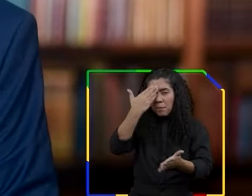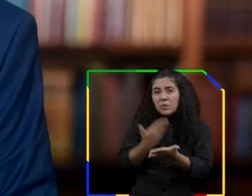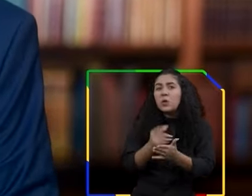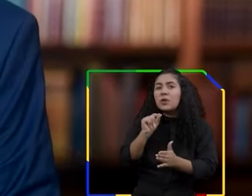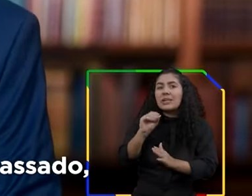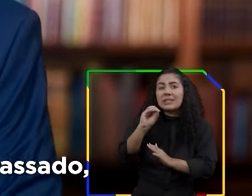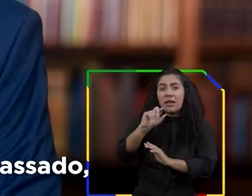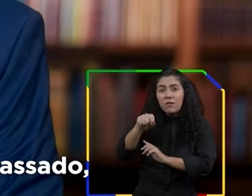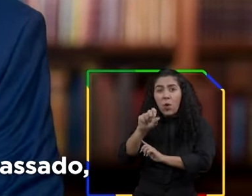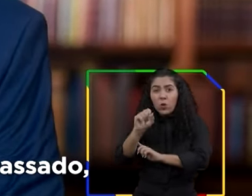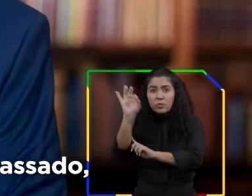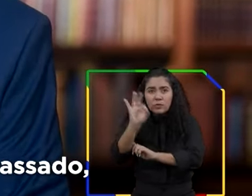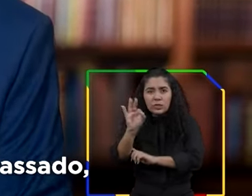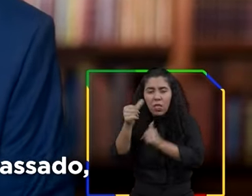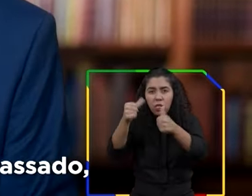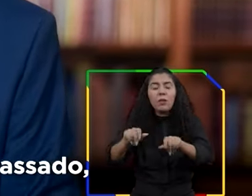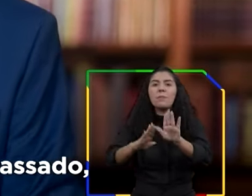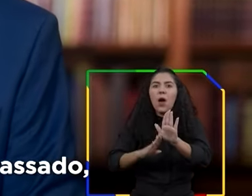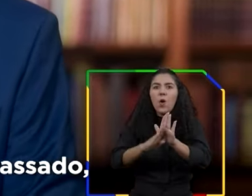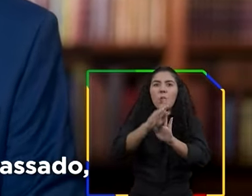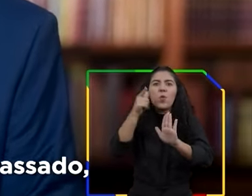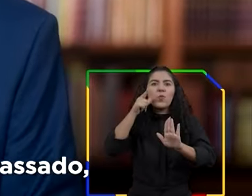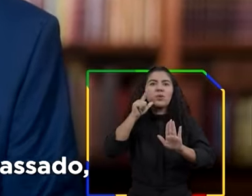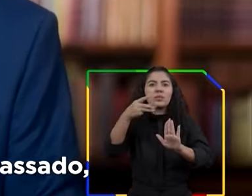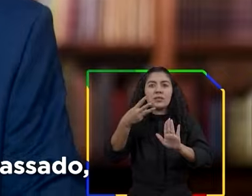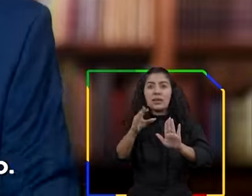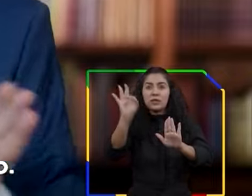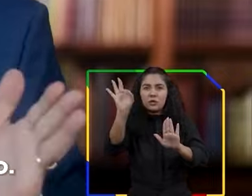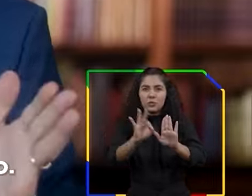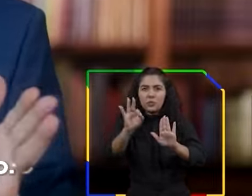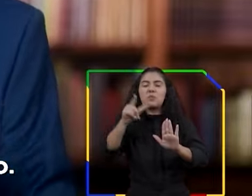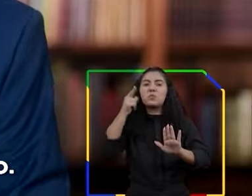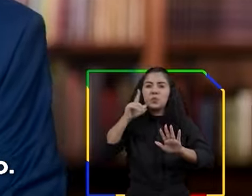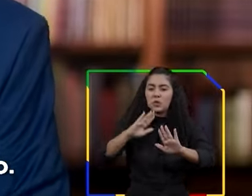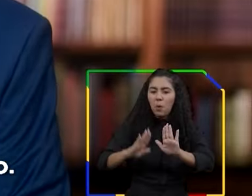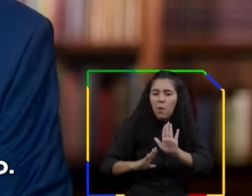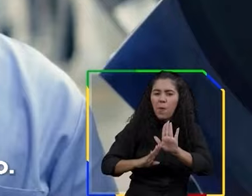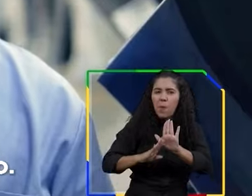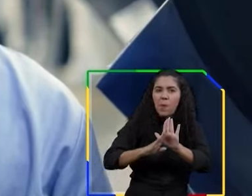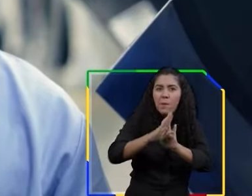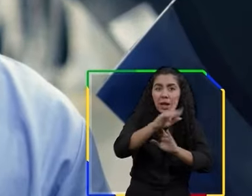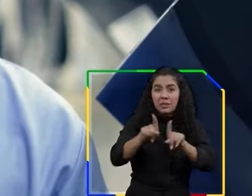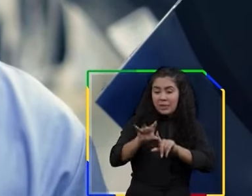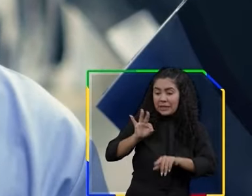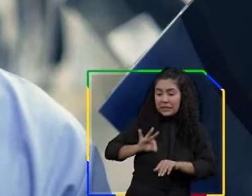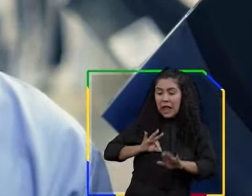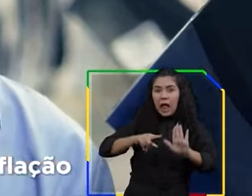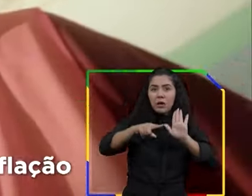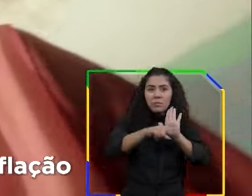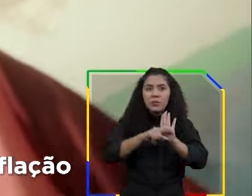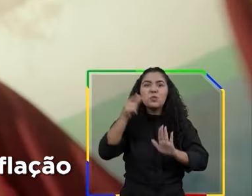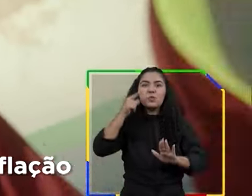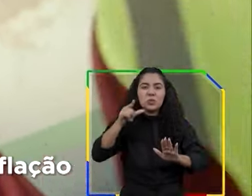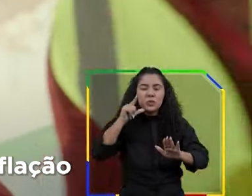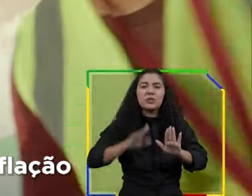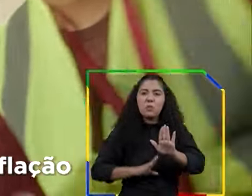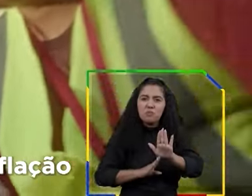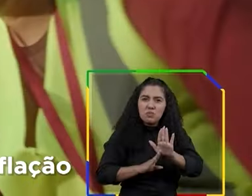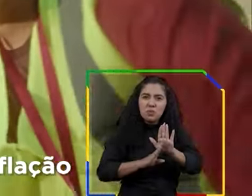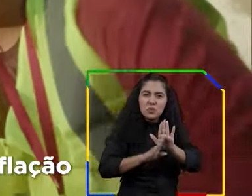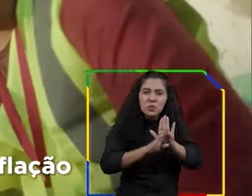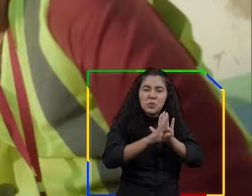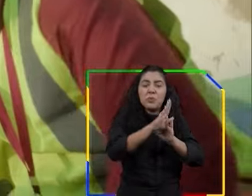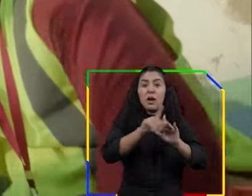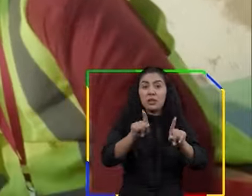,8%, mas crescemos quase 3% no ano passado e vamos continuar crescendo. O salário mínimo voltou a ter aumento